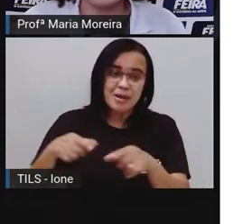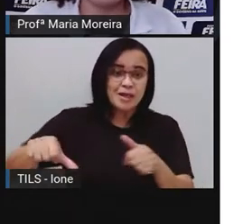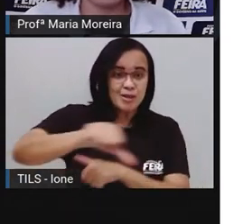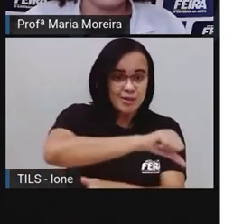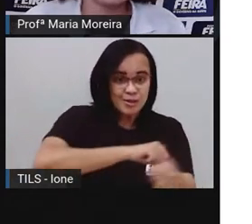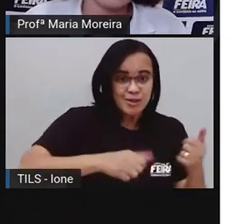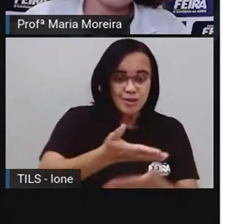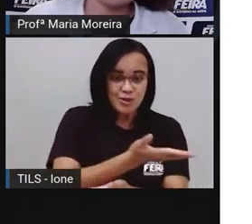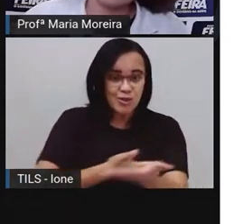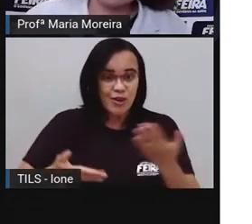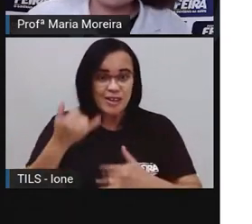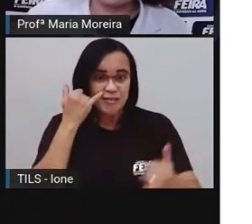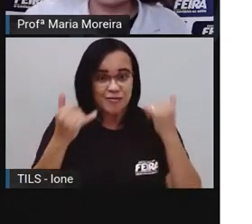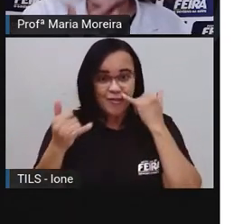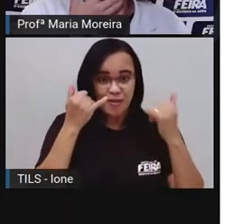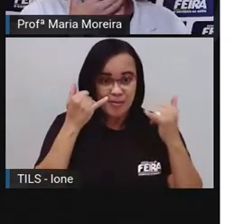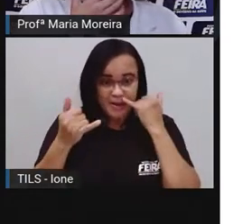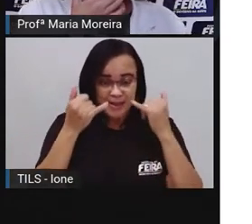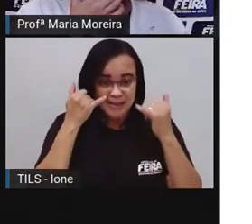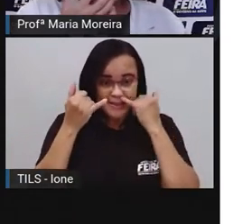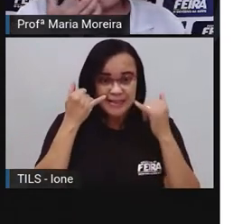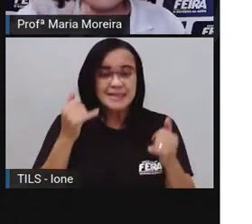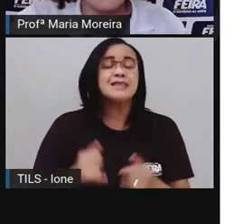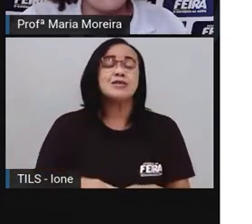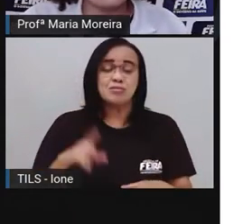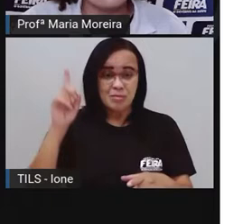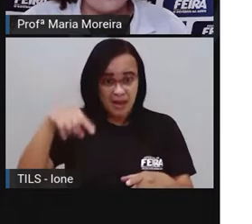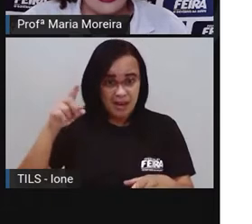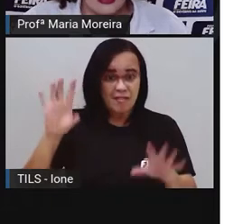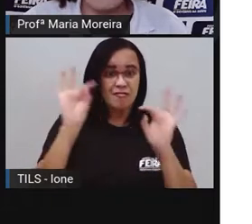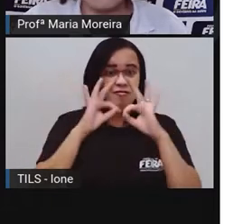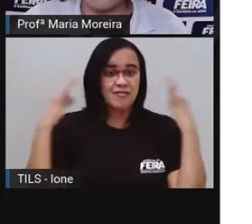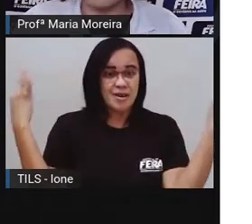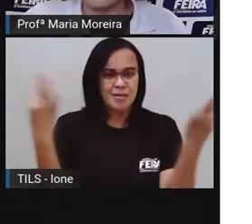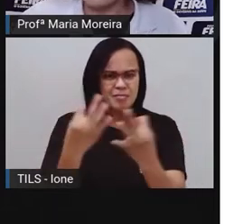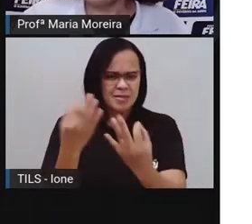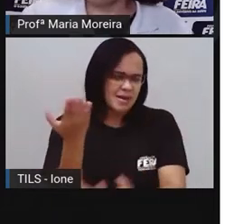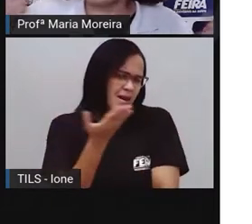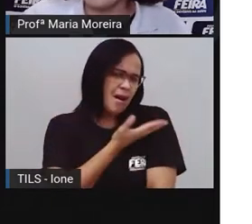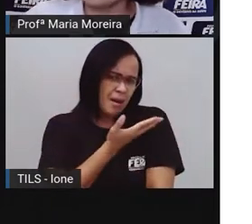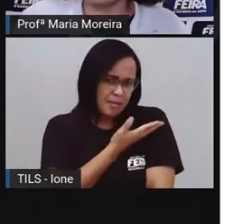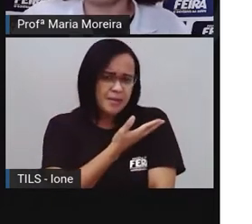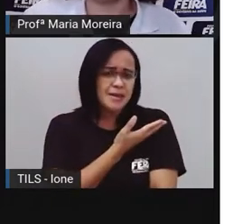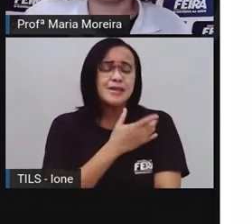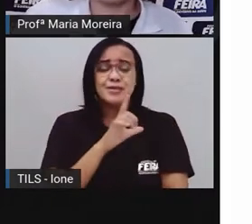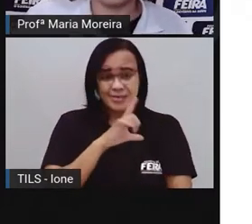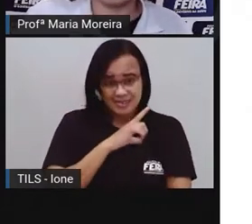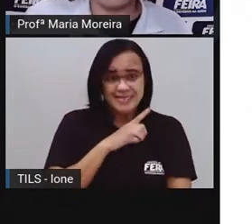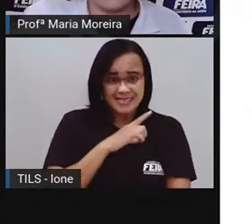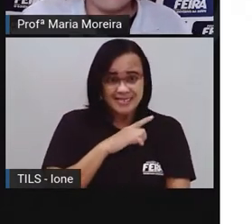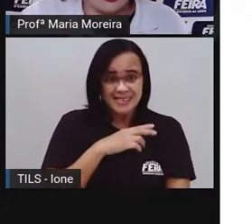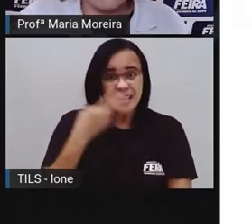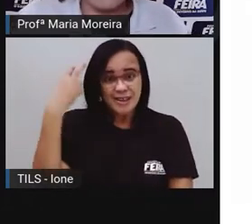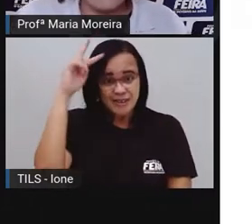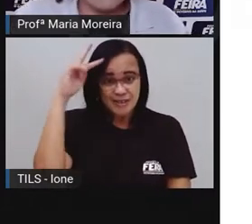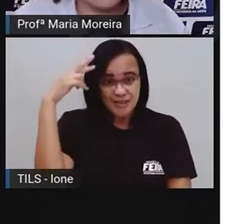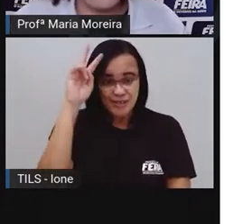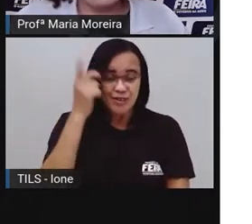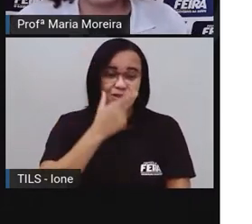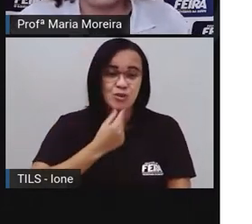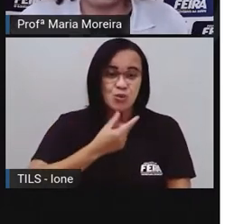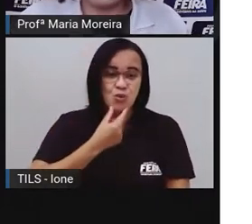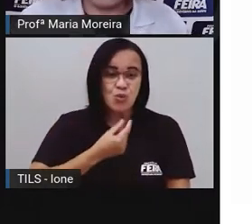enviando e recebendo notícias aí de familiares e amigos. No caso da nossa historinha do carteiro,